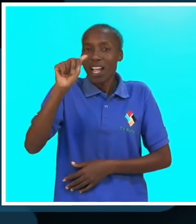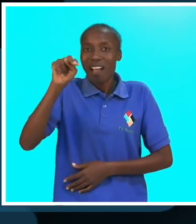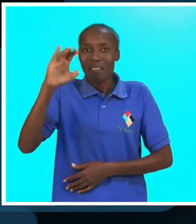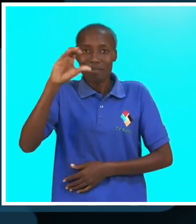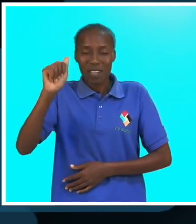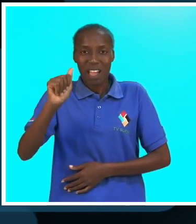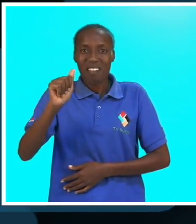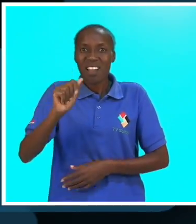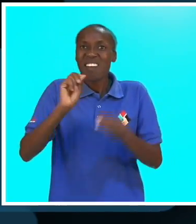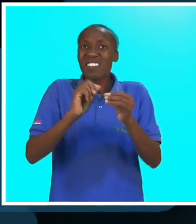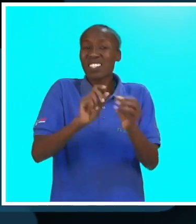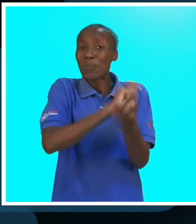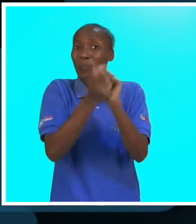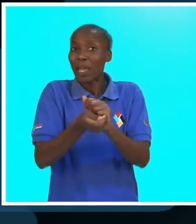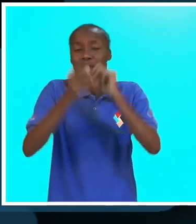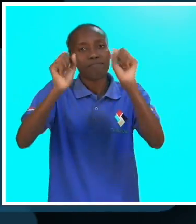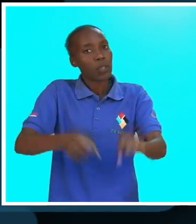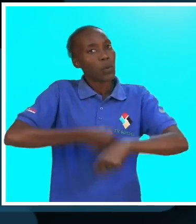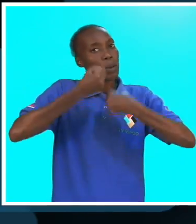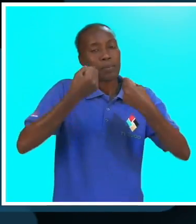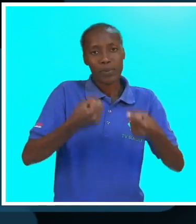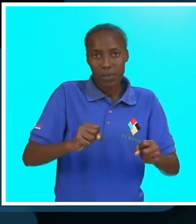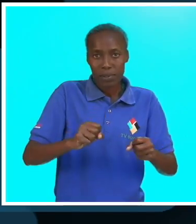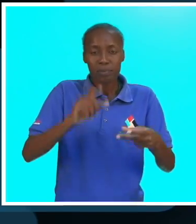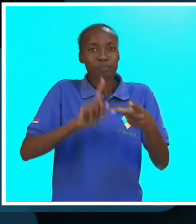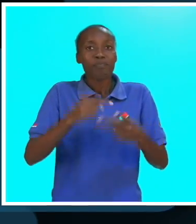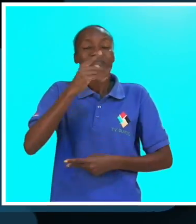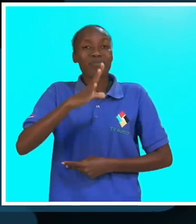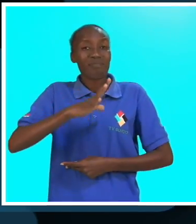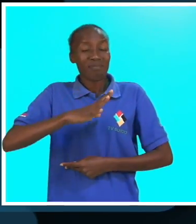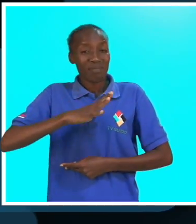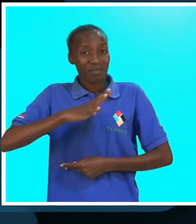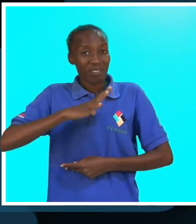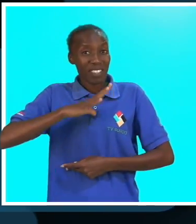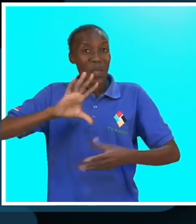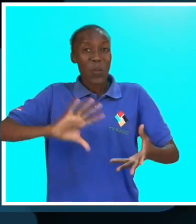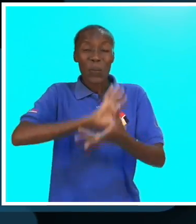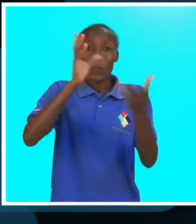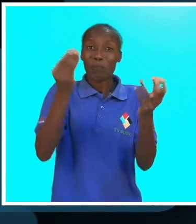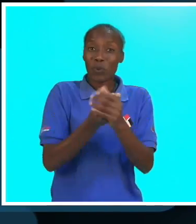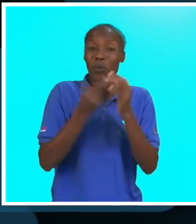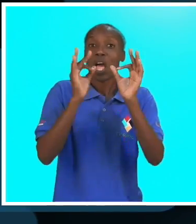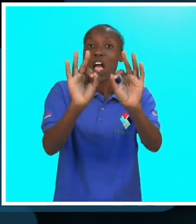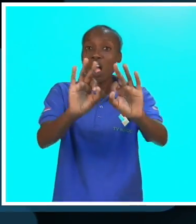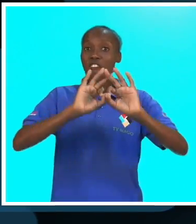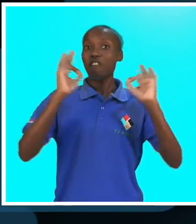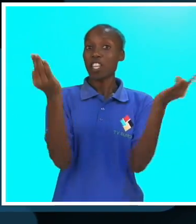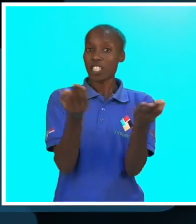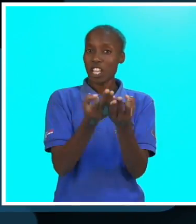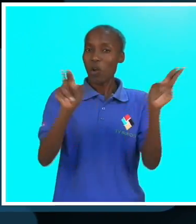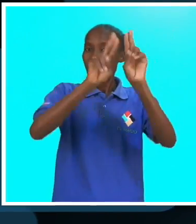Rege-se, sobretudo, pelas federações internacionais